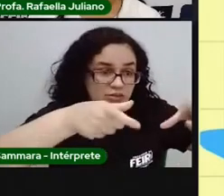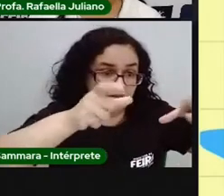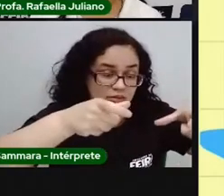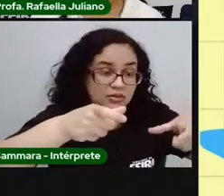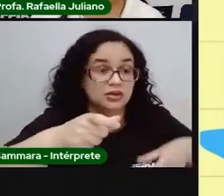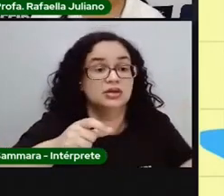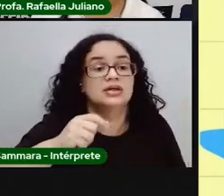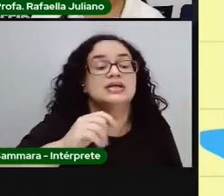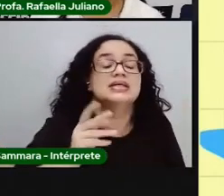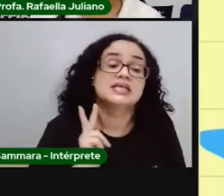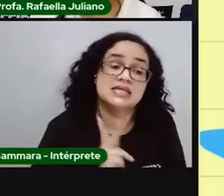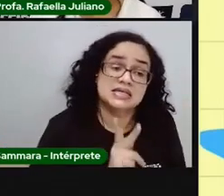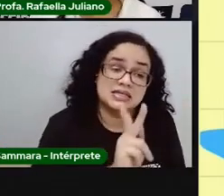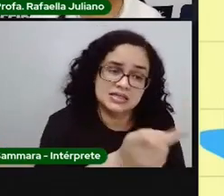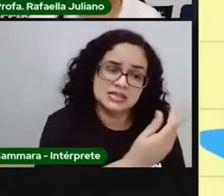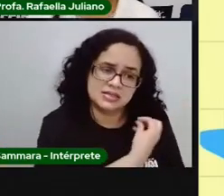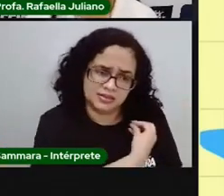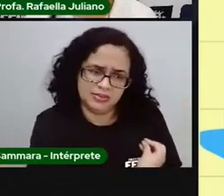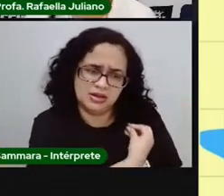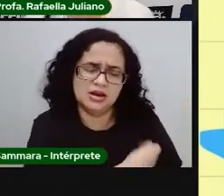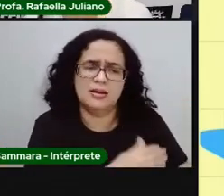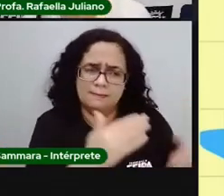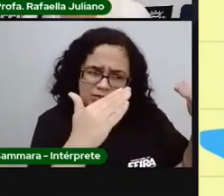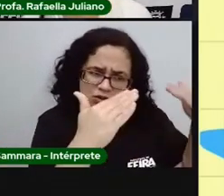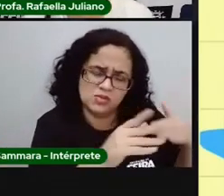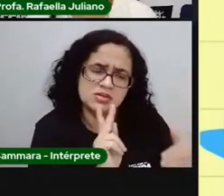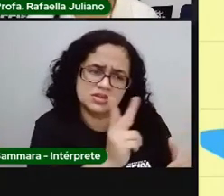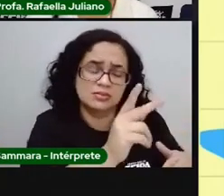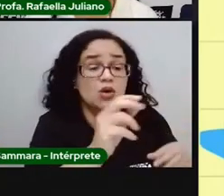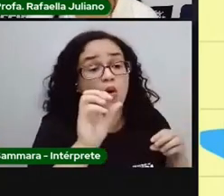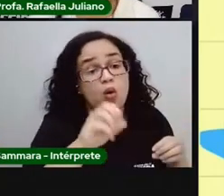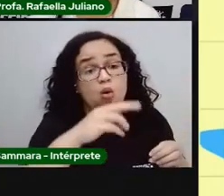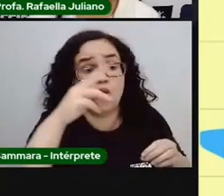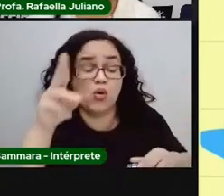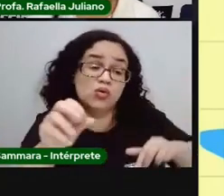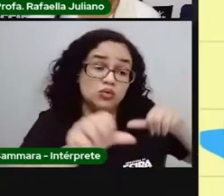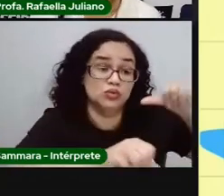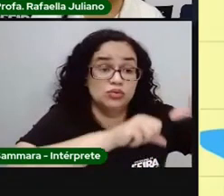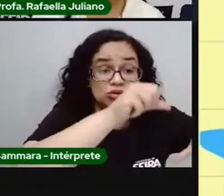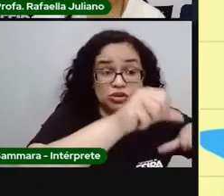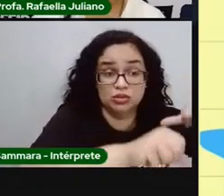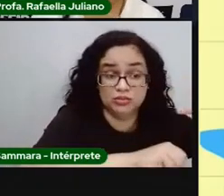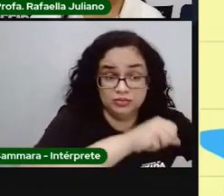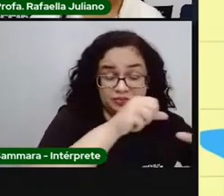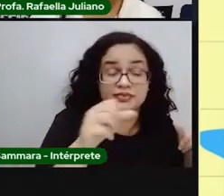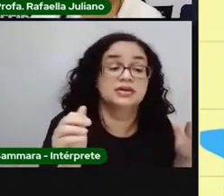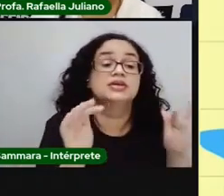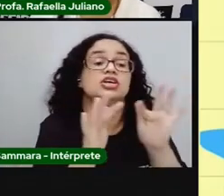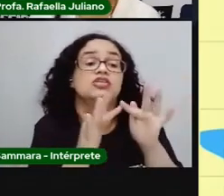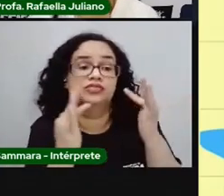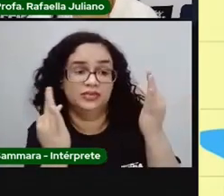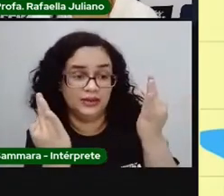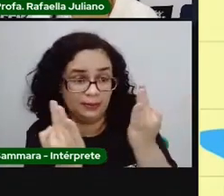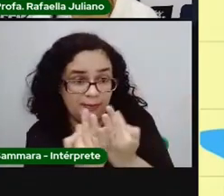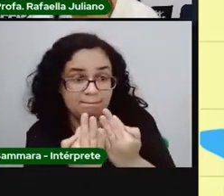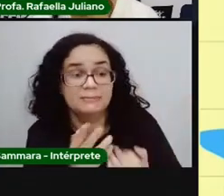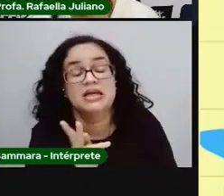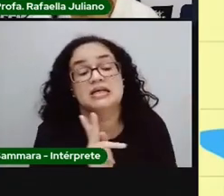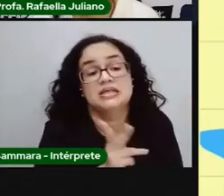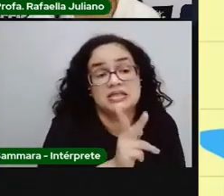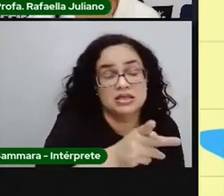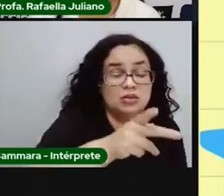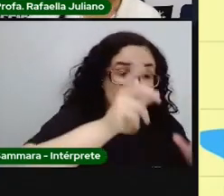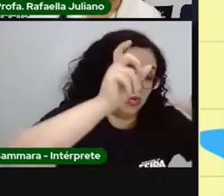sempre viveram no mesmo bairro? Já se mudaram de uma casa, de um bairro? A família de vocês sempre viveu no mesmo